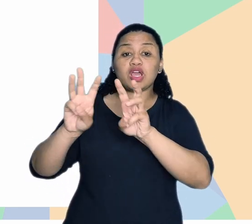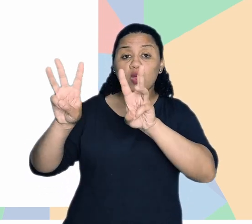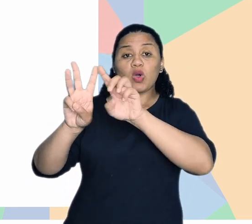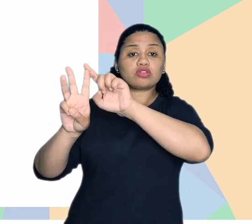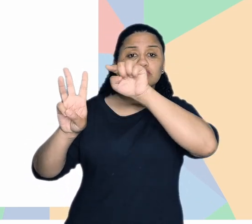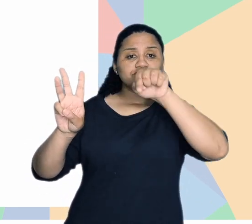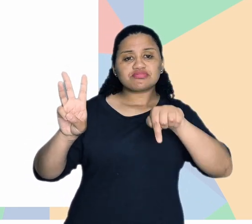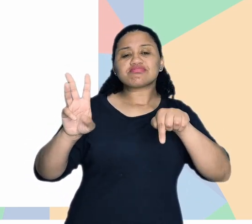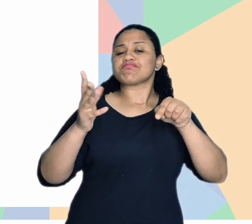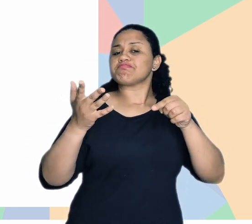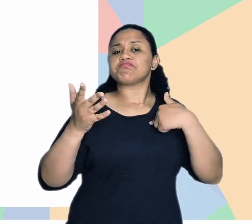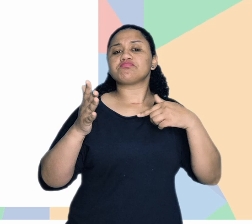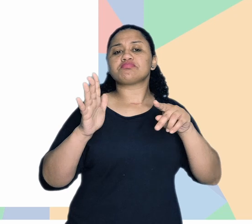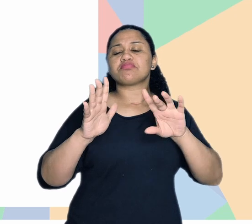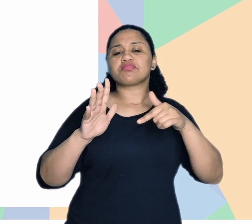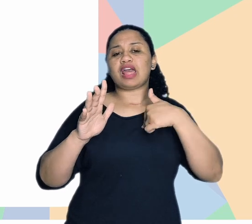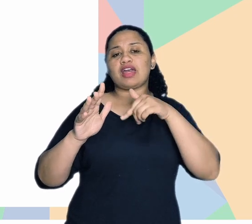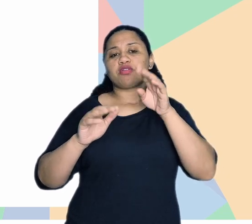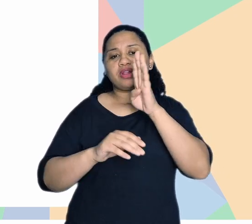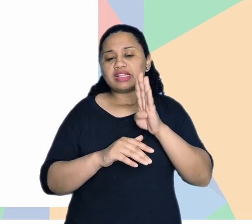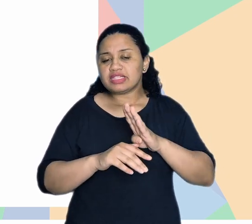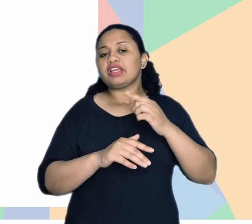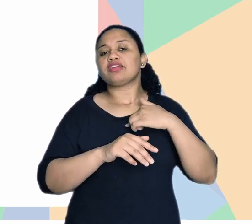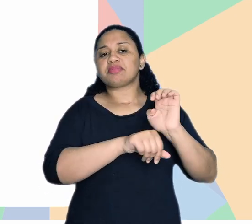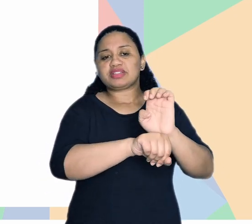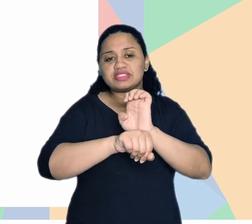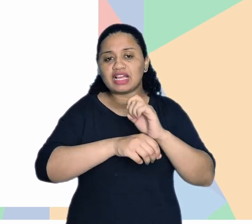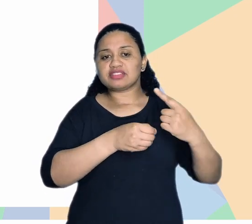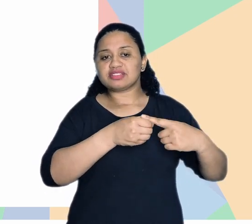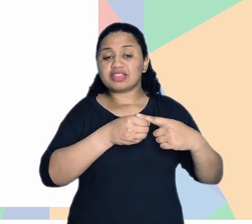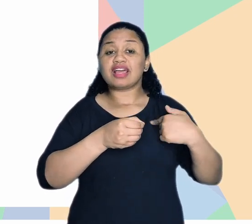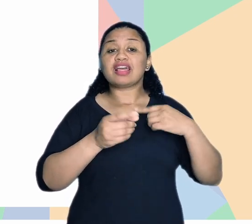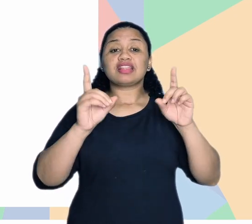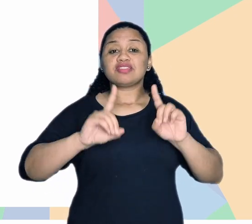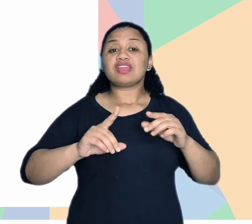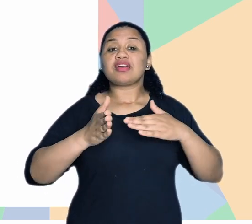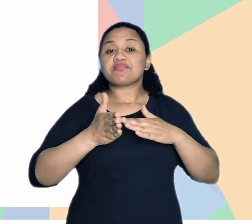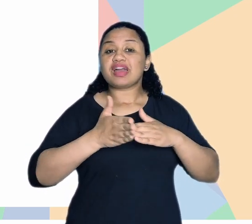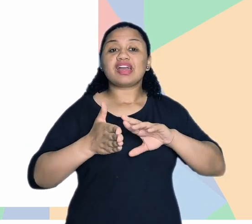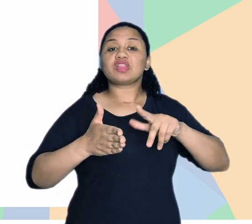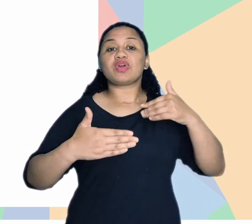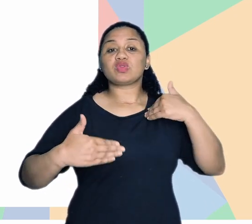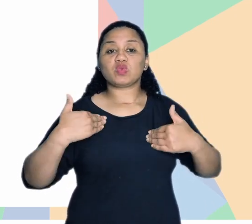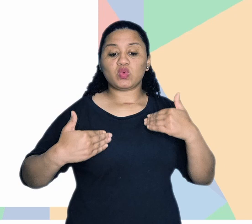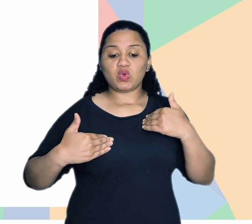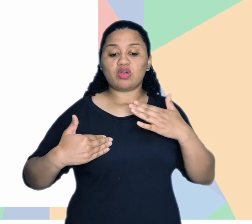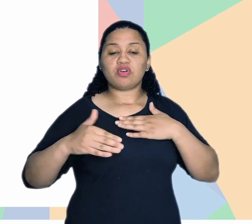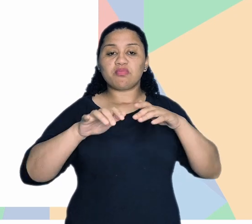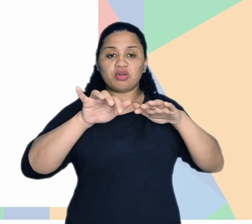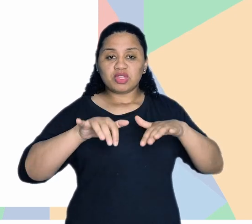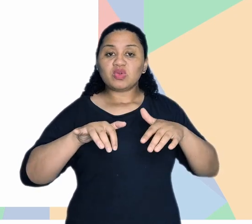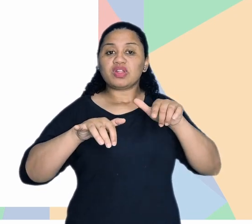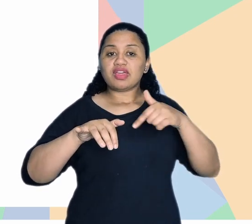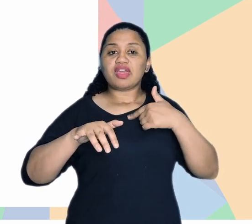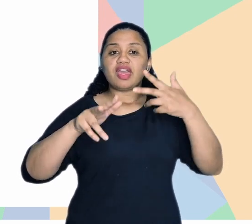desde lá para cá, né? A LBI também preconiza isso, que a deficiência está nas barreiras e não no corpo da pessoa com deficiência. O meu